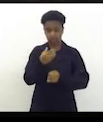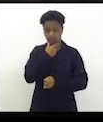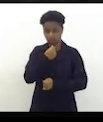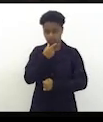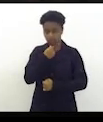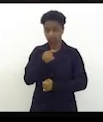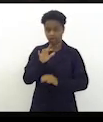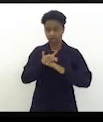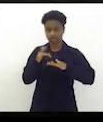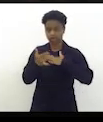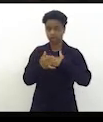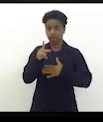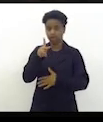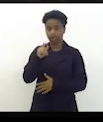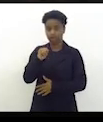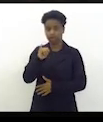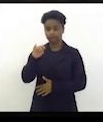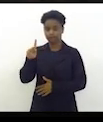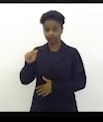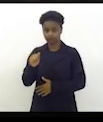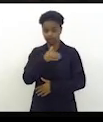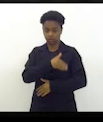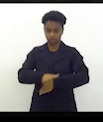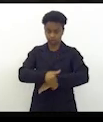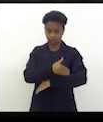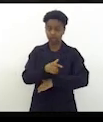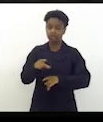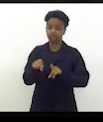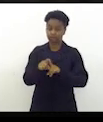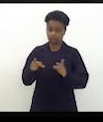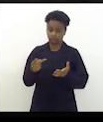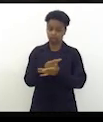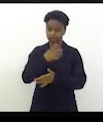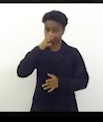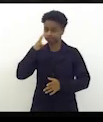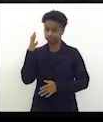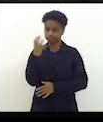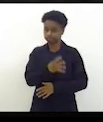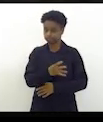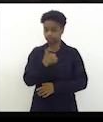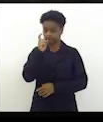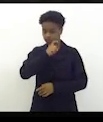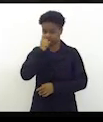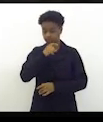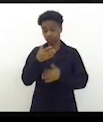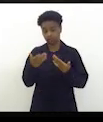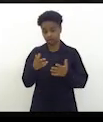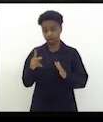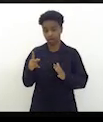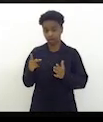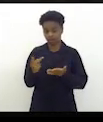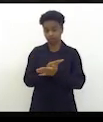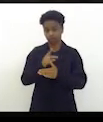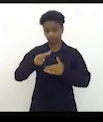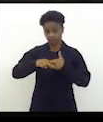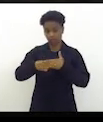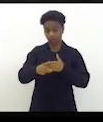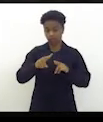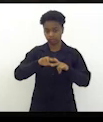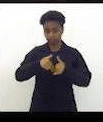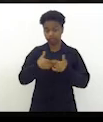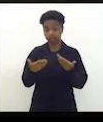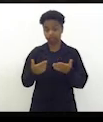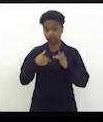Ruas ele também foi vítima de denúncia caluniosa e está sofrendo consequências por conta disso e para finalizar